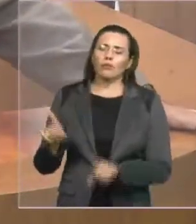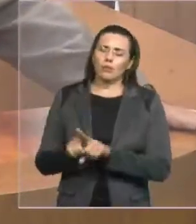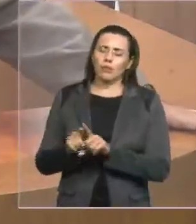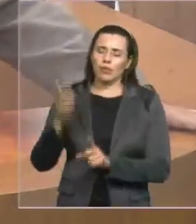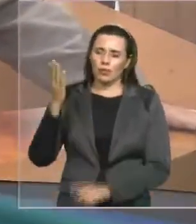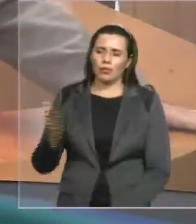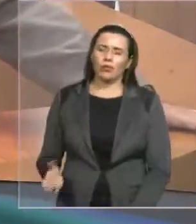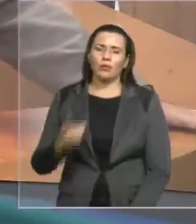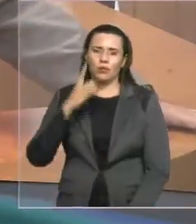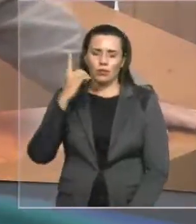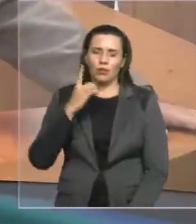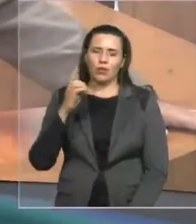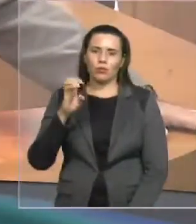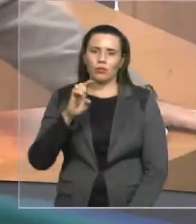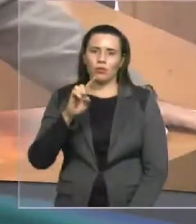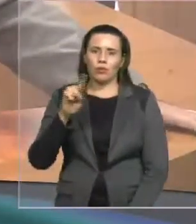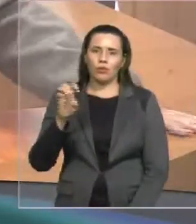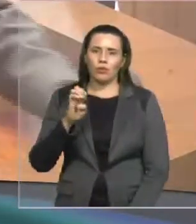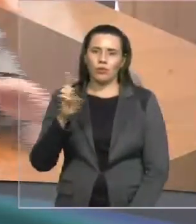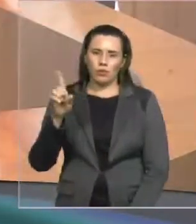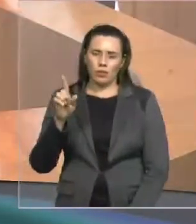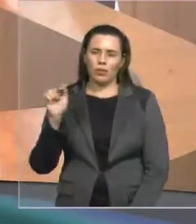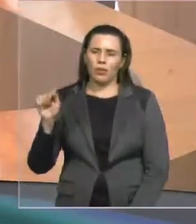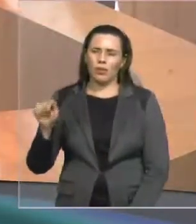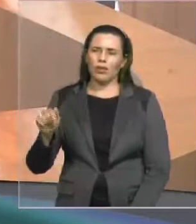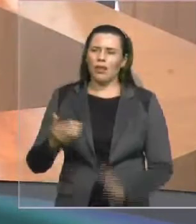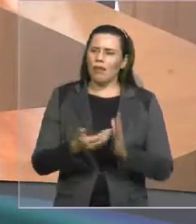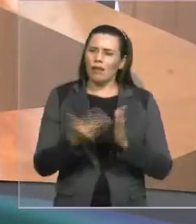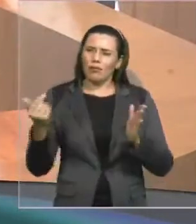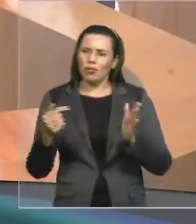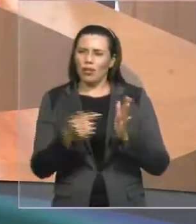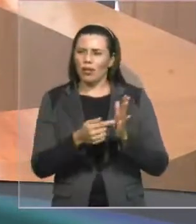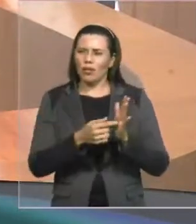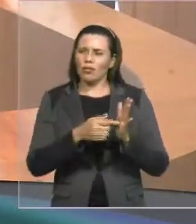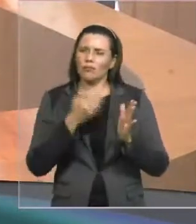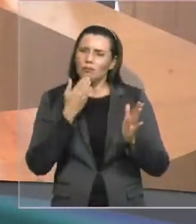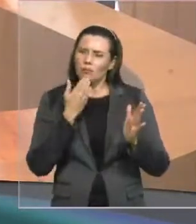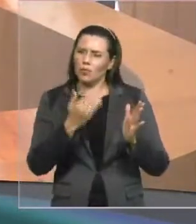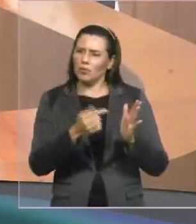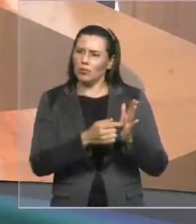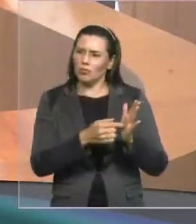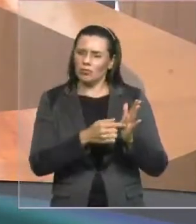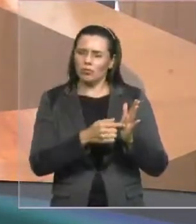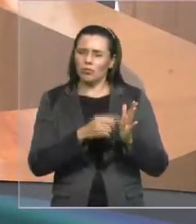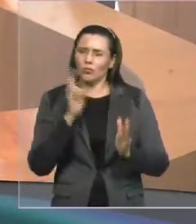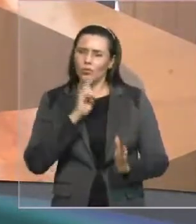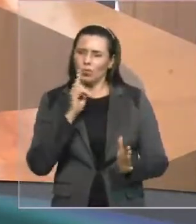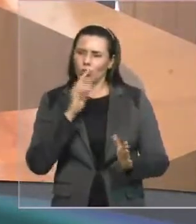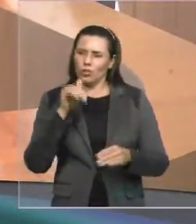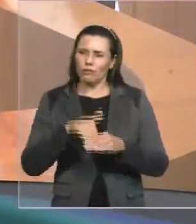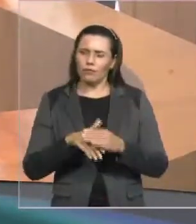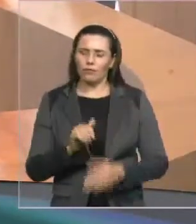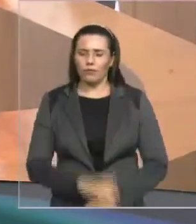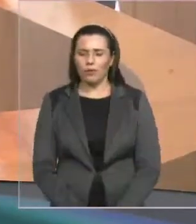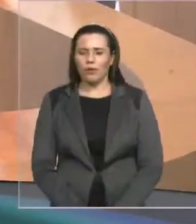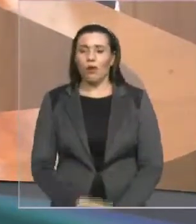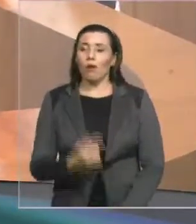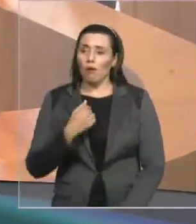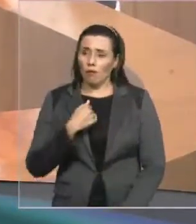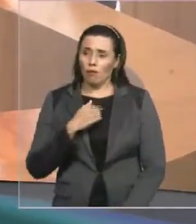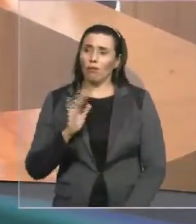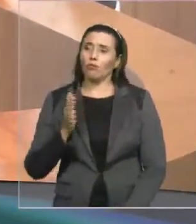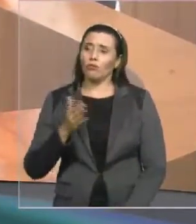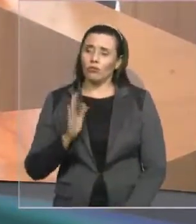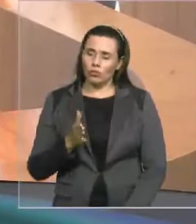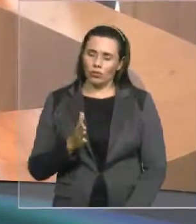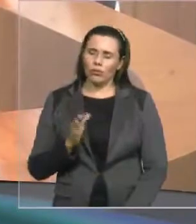retirar esse pedido de urgência, uma vez que eu apresentei uma emenda nesse projeto de lei